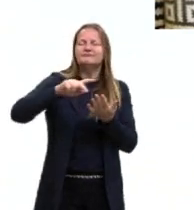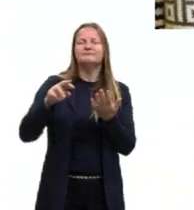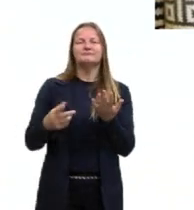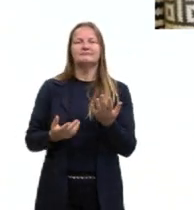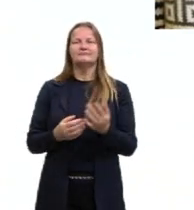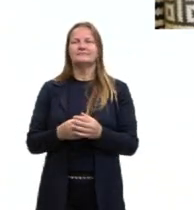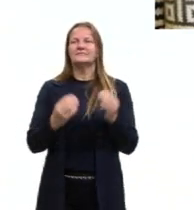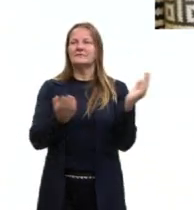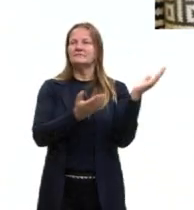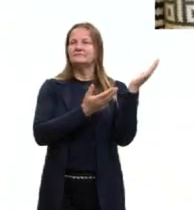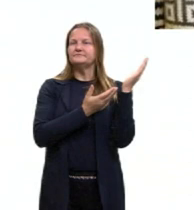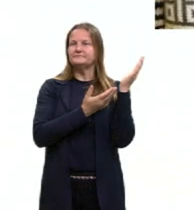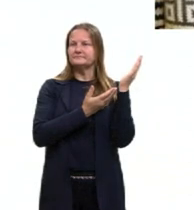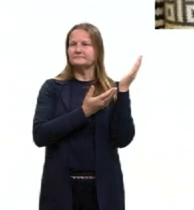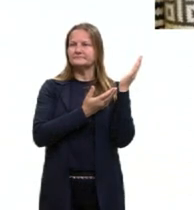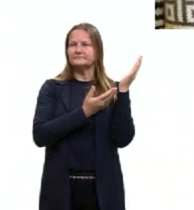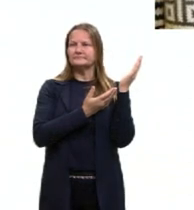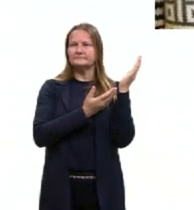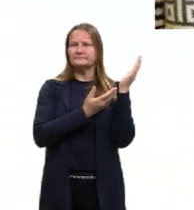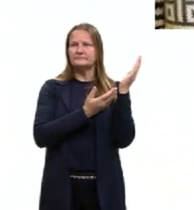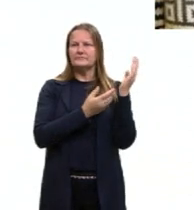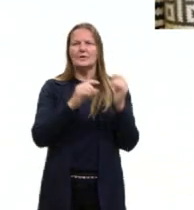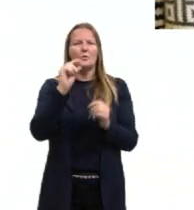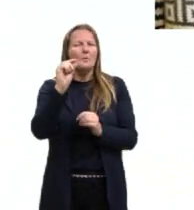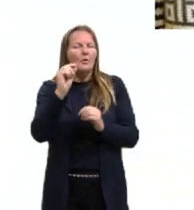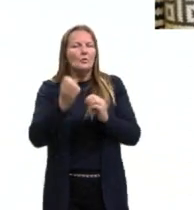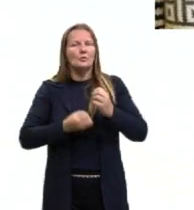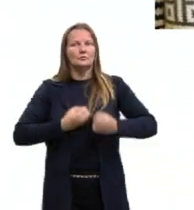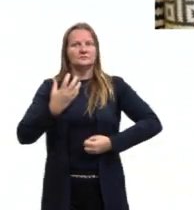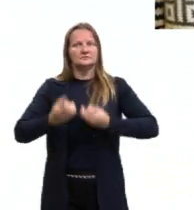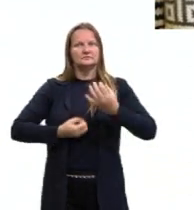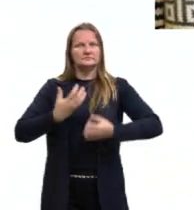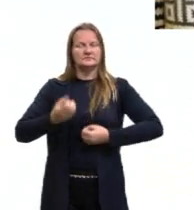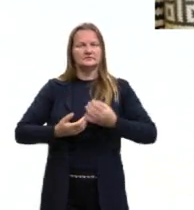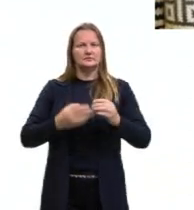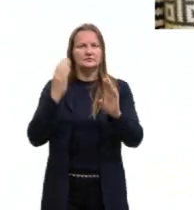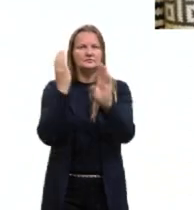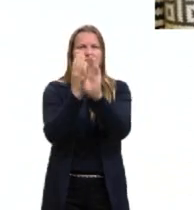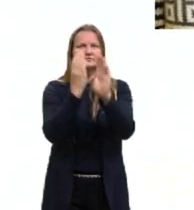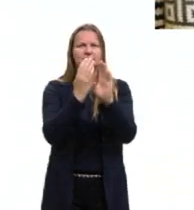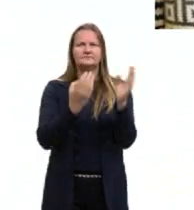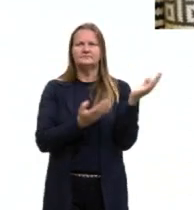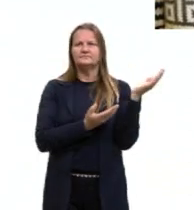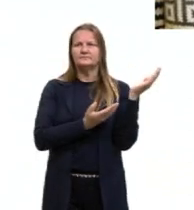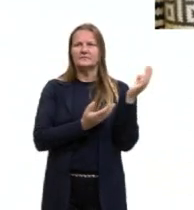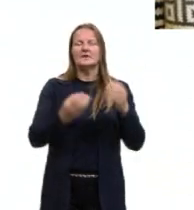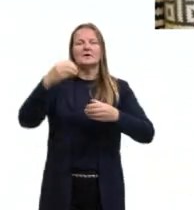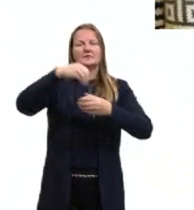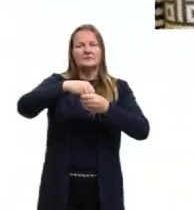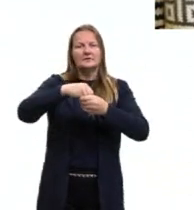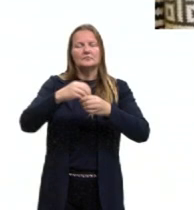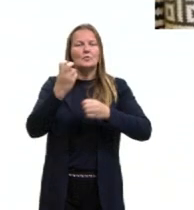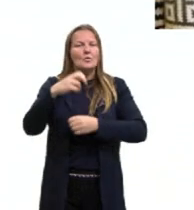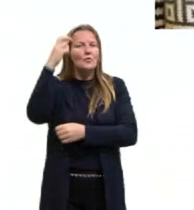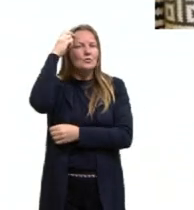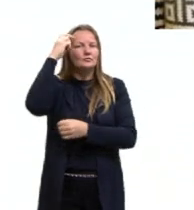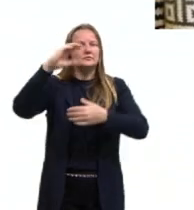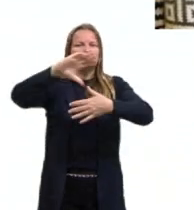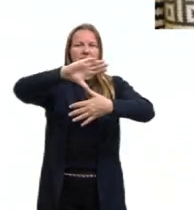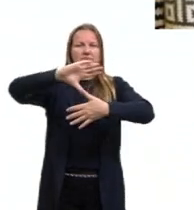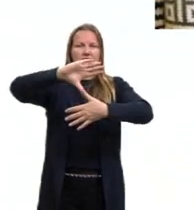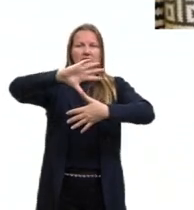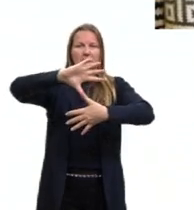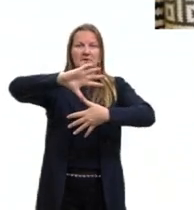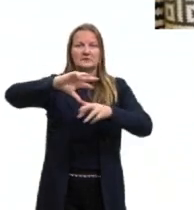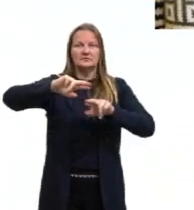aqui nesse slide já um pouco das expressões que nós encontramos dentro das culturas ameríndias, né?